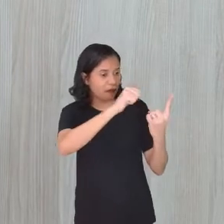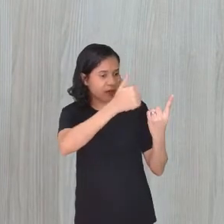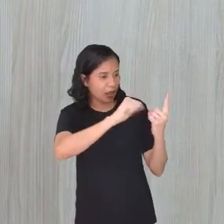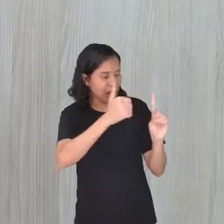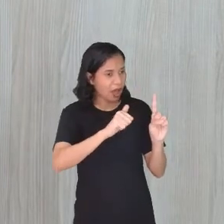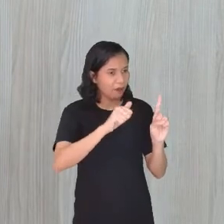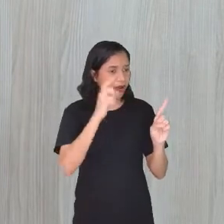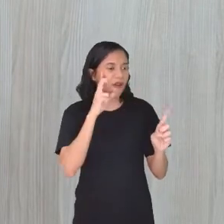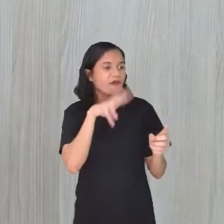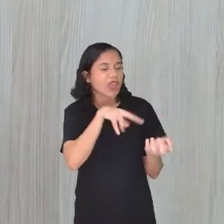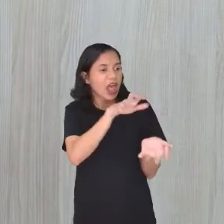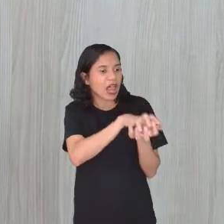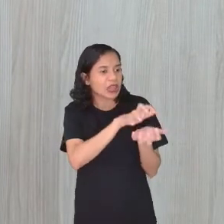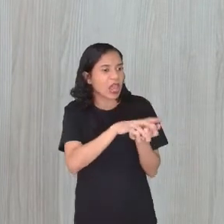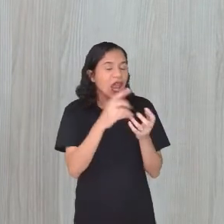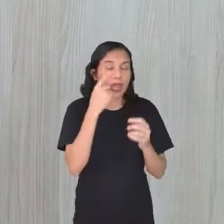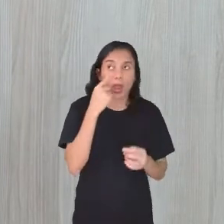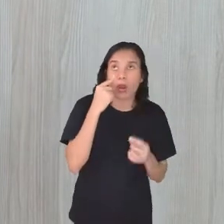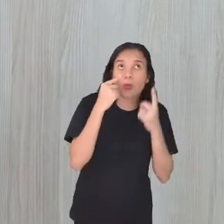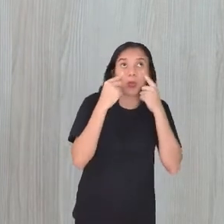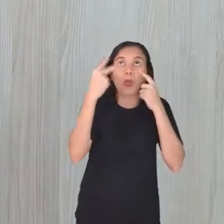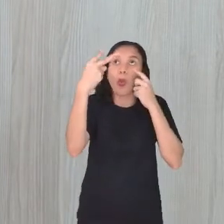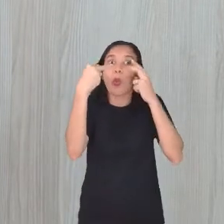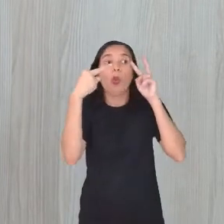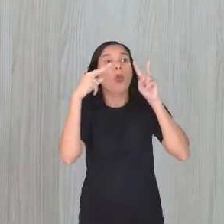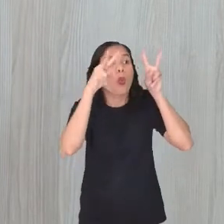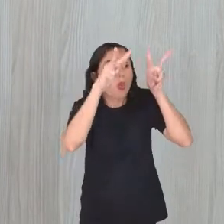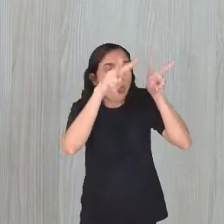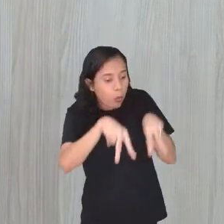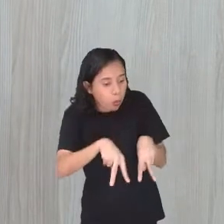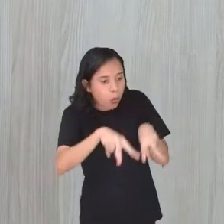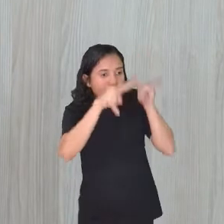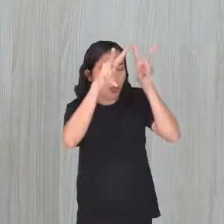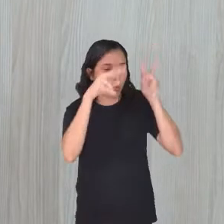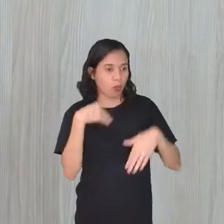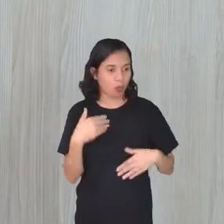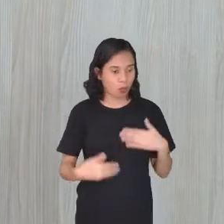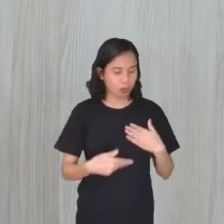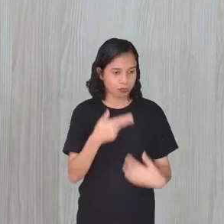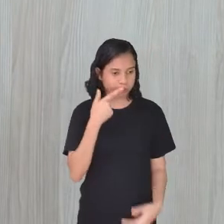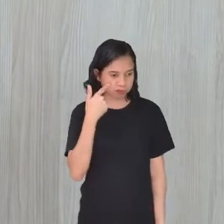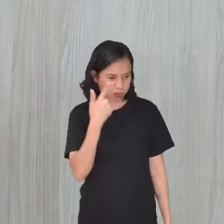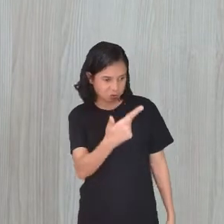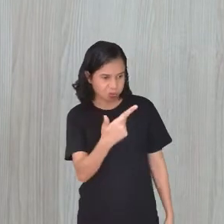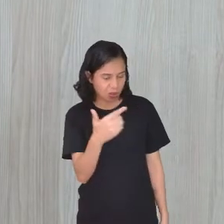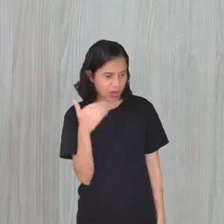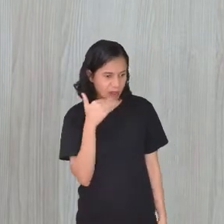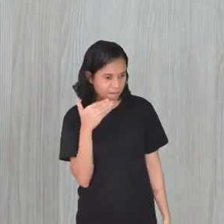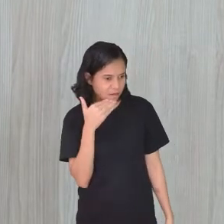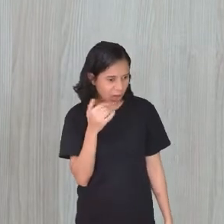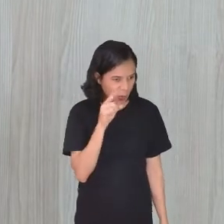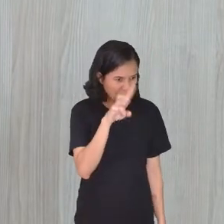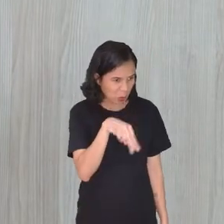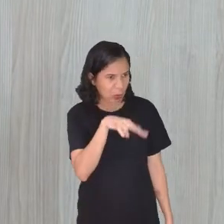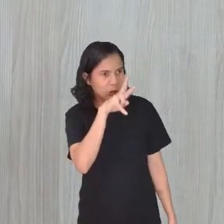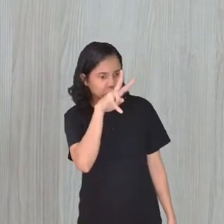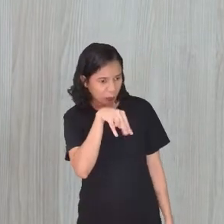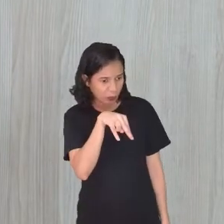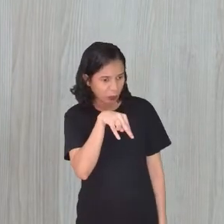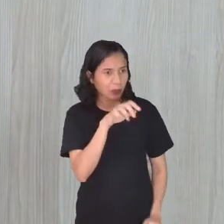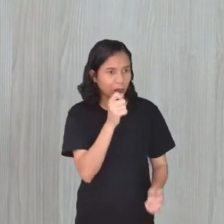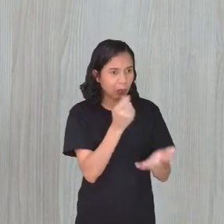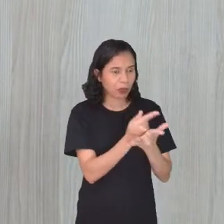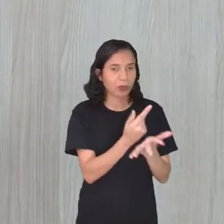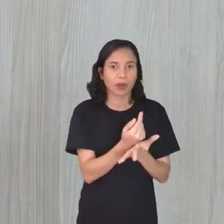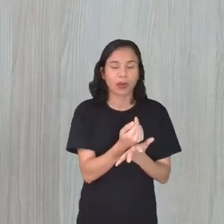dos escravos. Os olhos. E olhavam todo o corpo pra ver se tinha algum defeito, alguma coisa. Era uma coisa assim